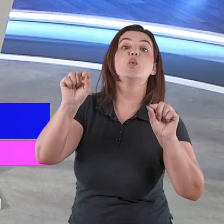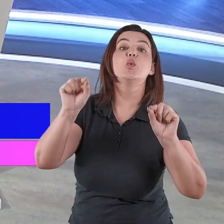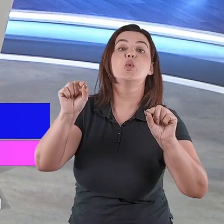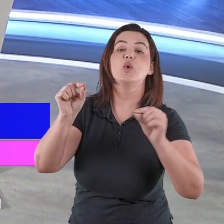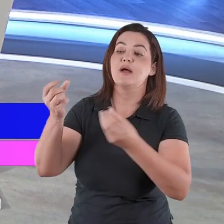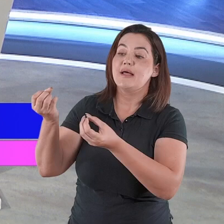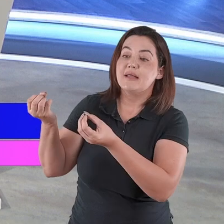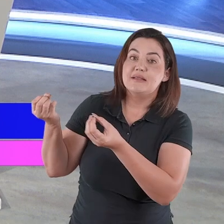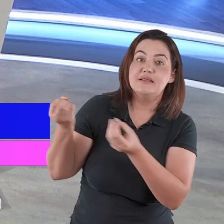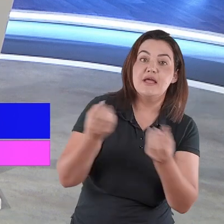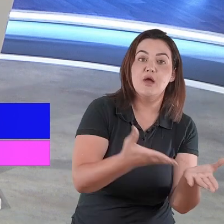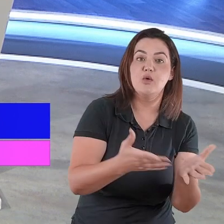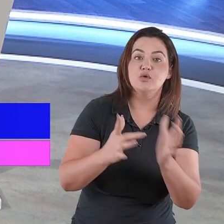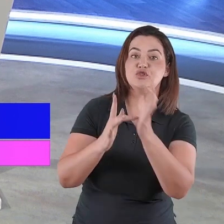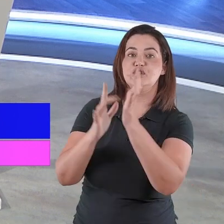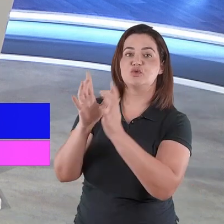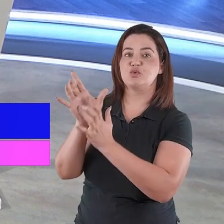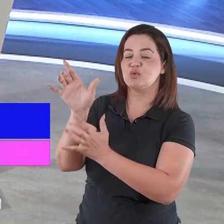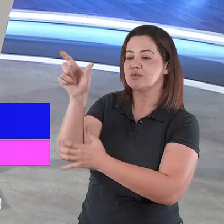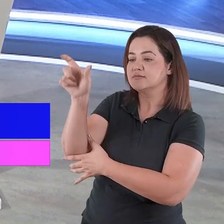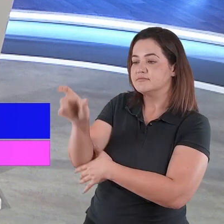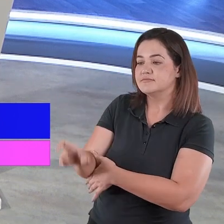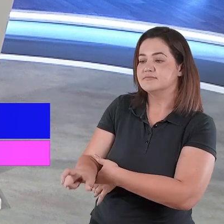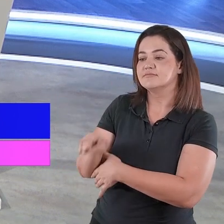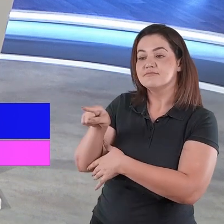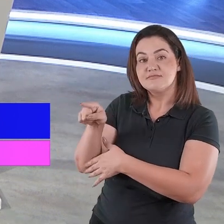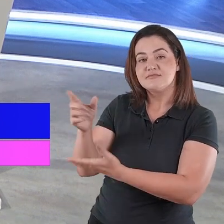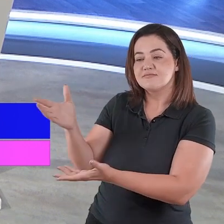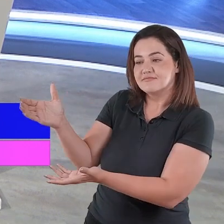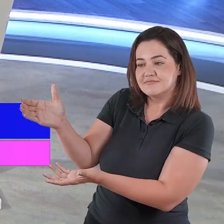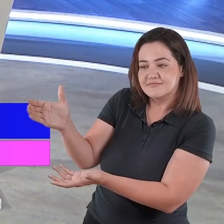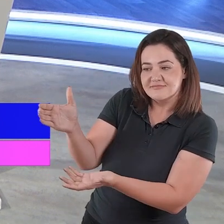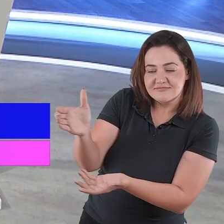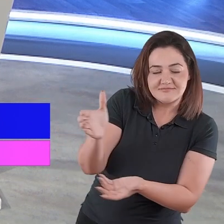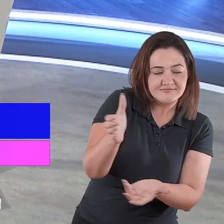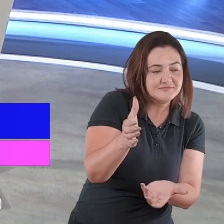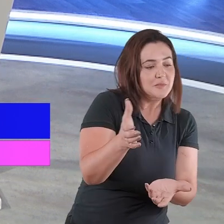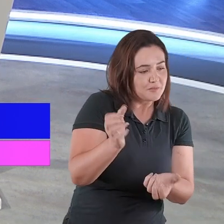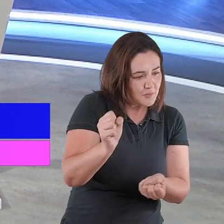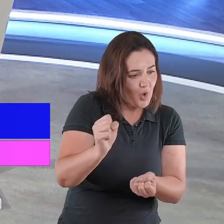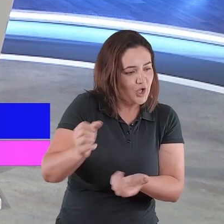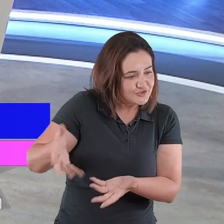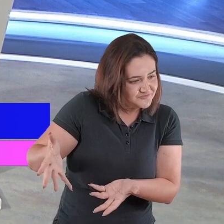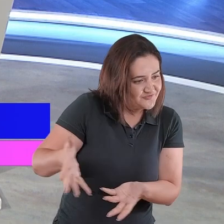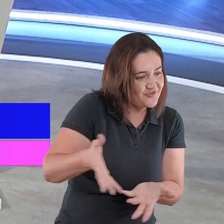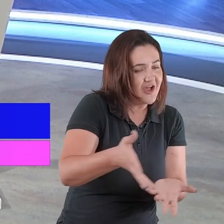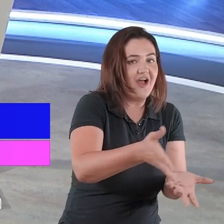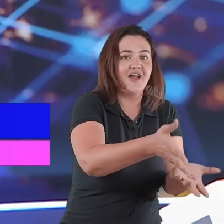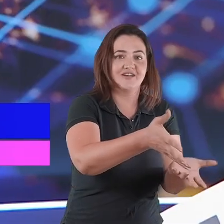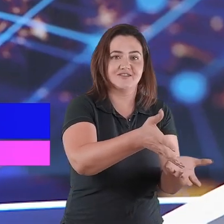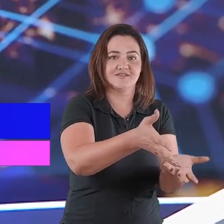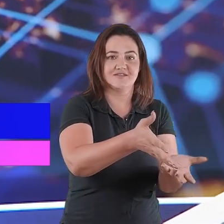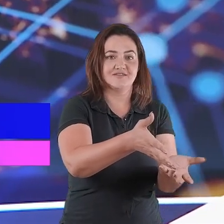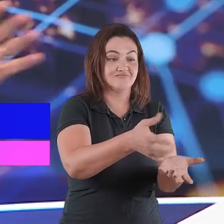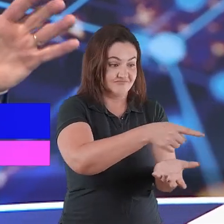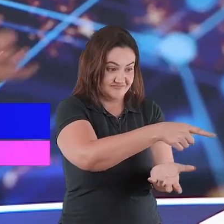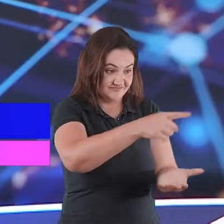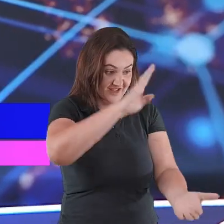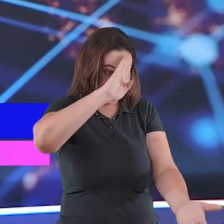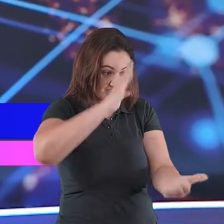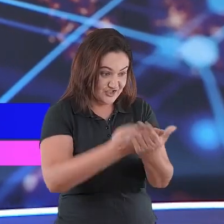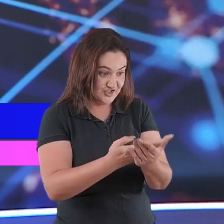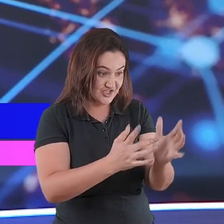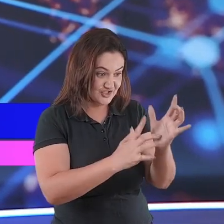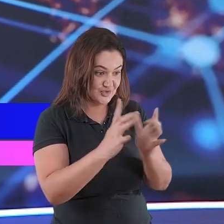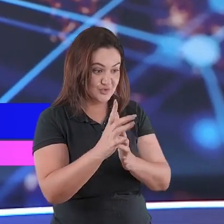que foi dado para que todos aqueles que crescem pudessem ter vida eterna. No tempo